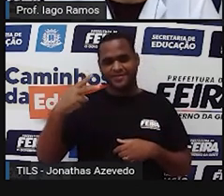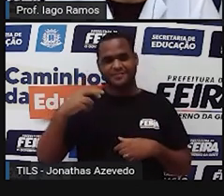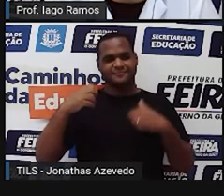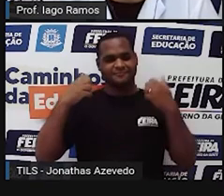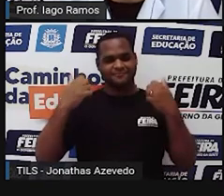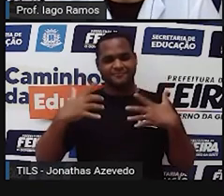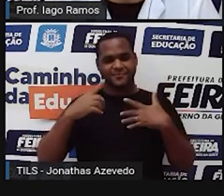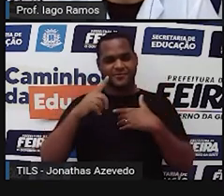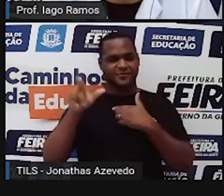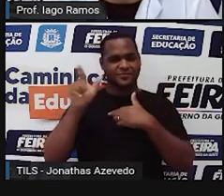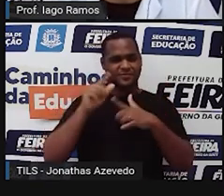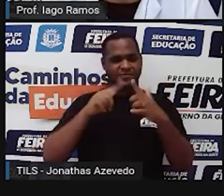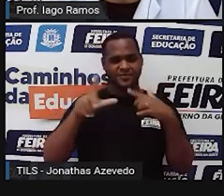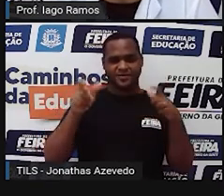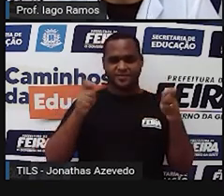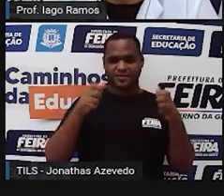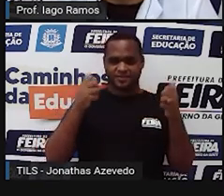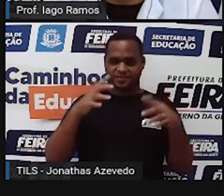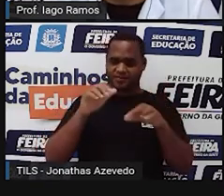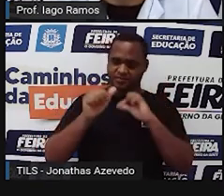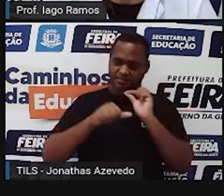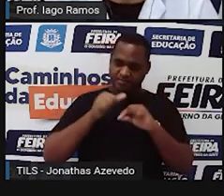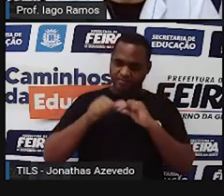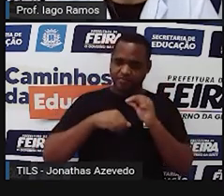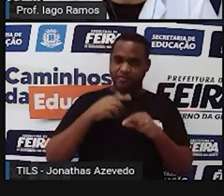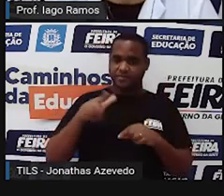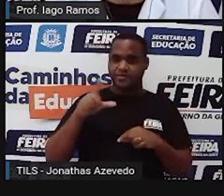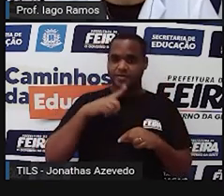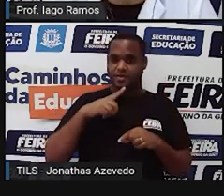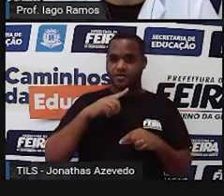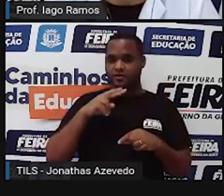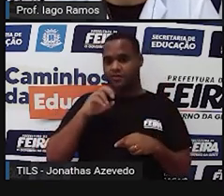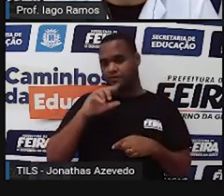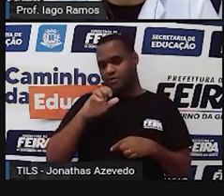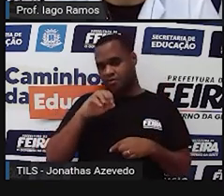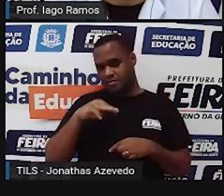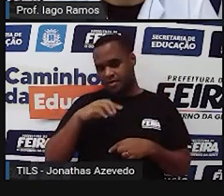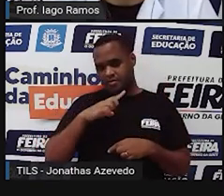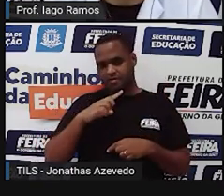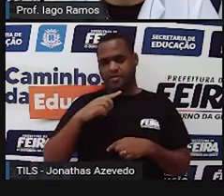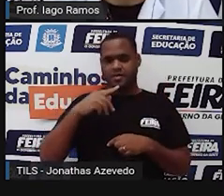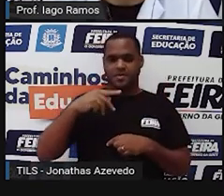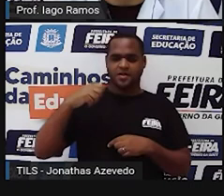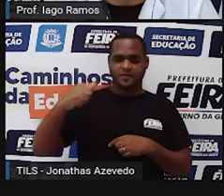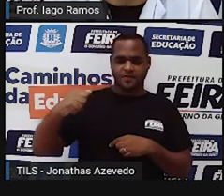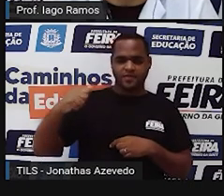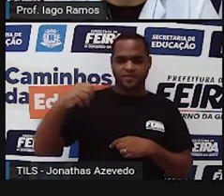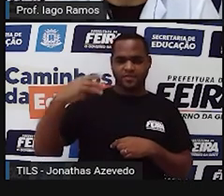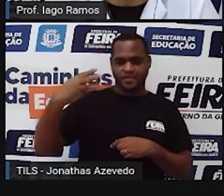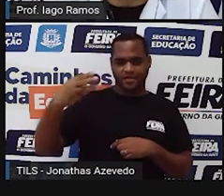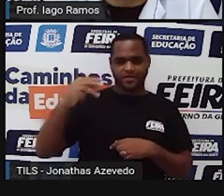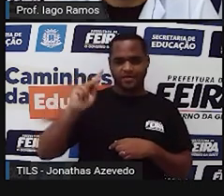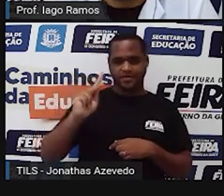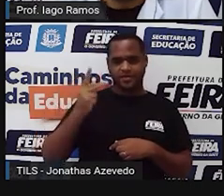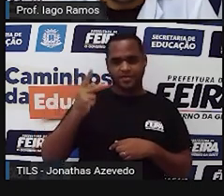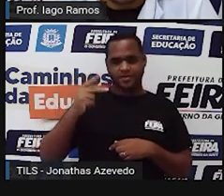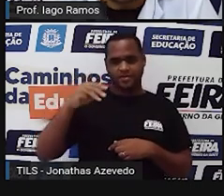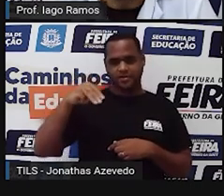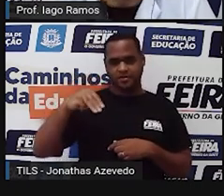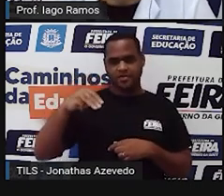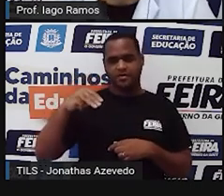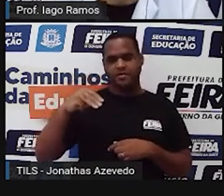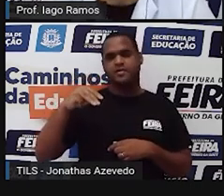outras para poder fazer a mudança de unidade de volume, Paulo Afonso 3 está em equitômetro cúbico